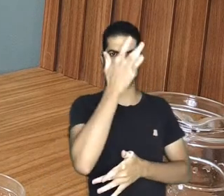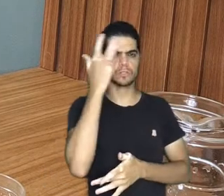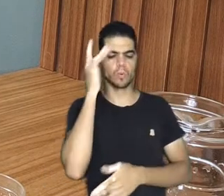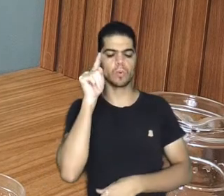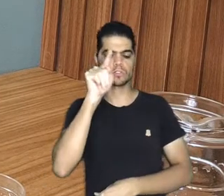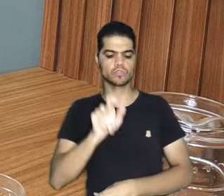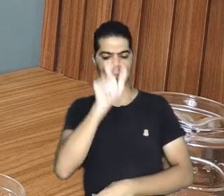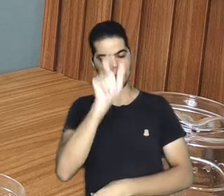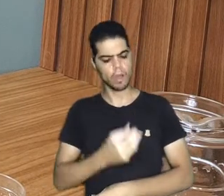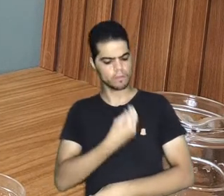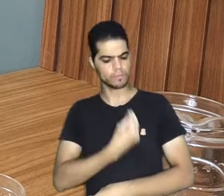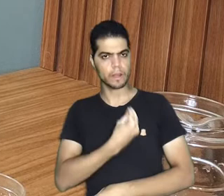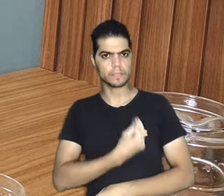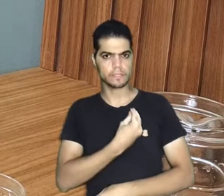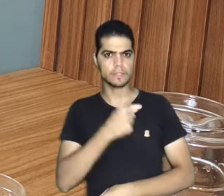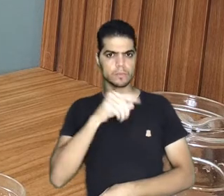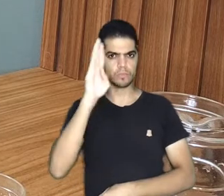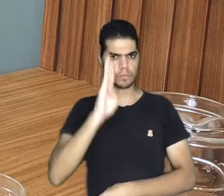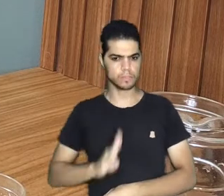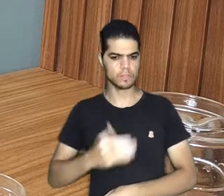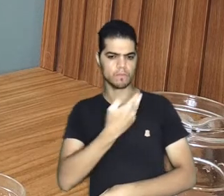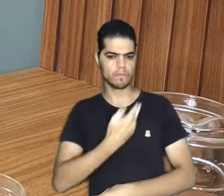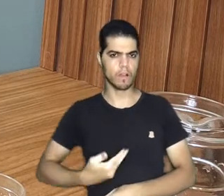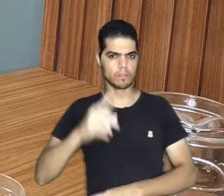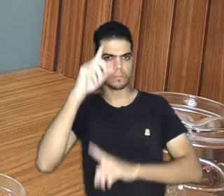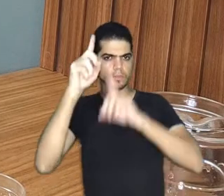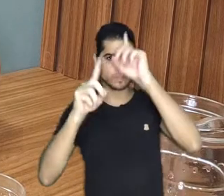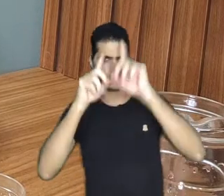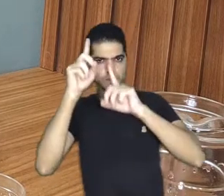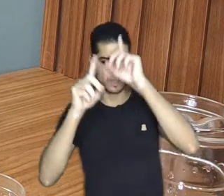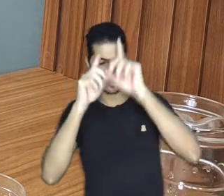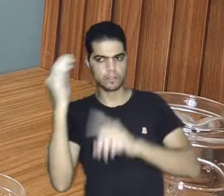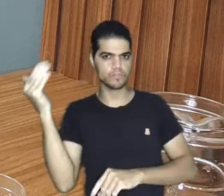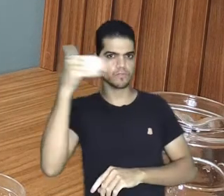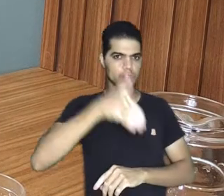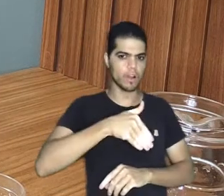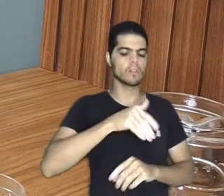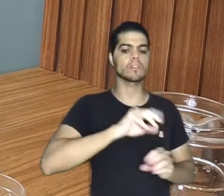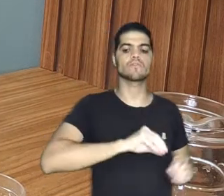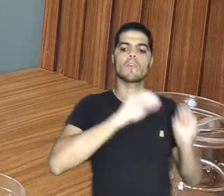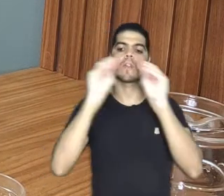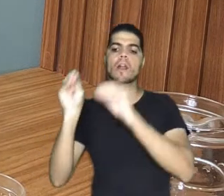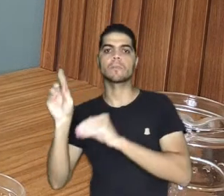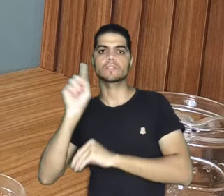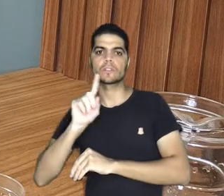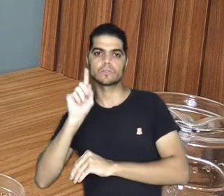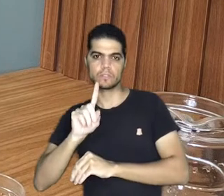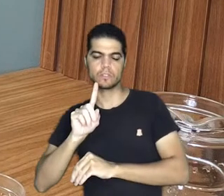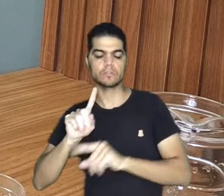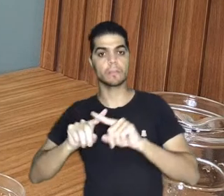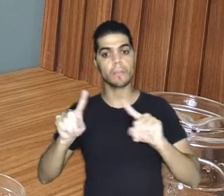Brasil com ideias republicanas, no período em a gente é bem monarquico, vão para os Estados Unidos para fazer influência. Tirando isso,